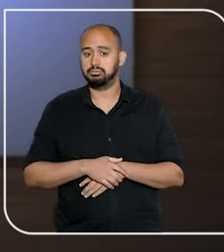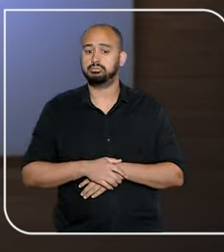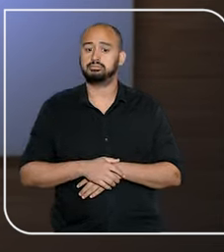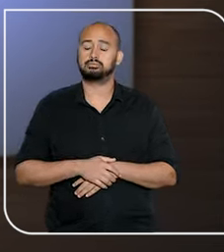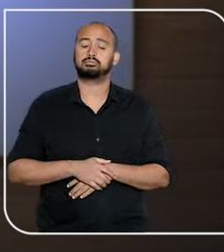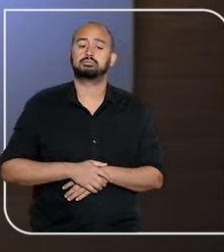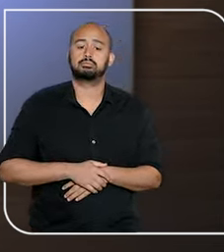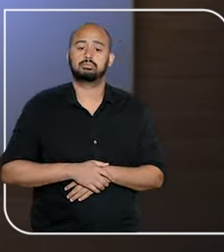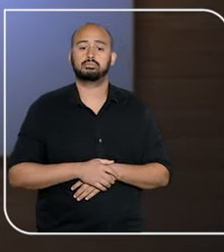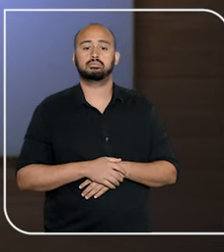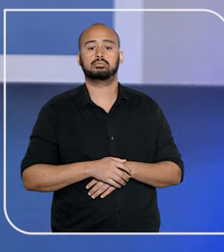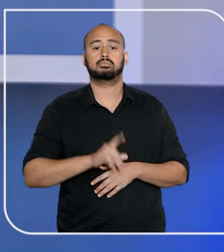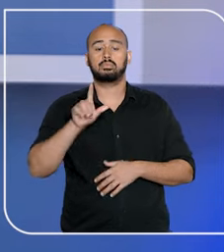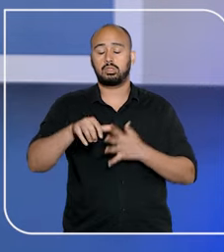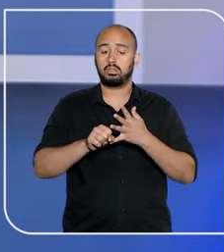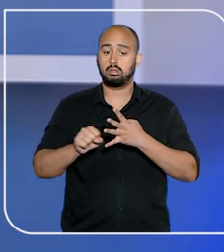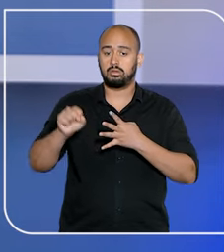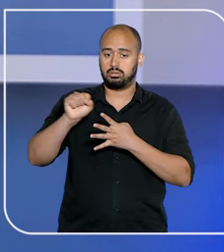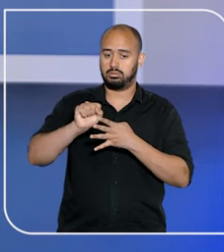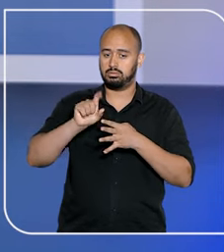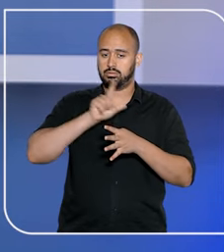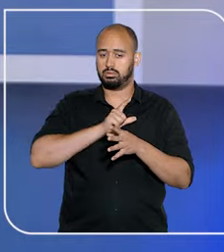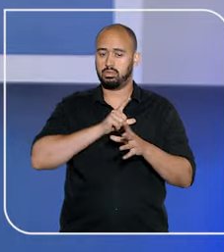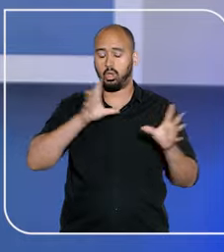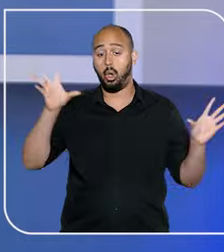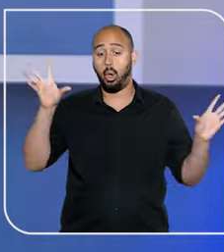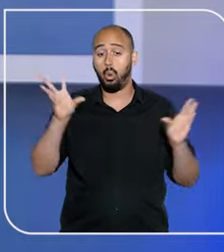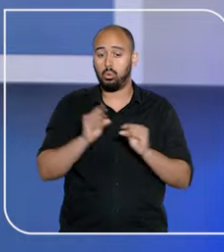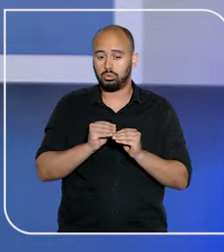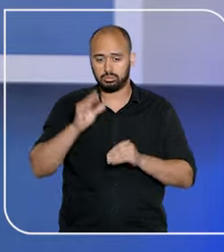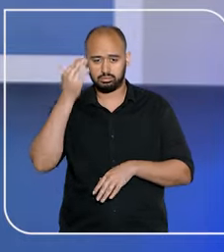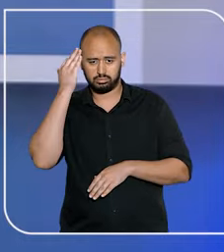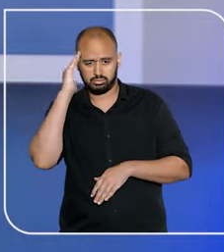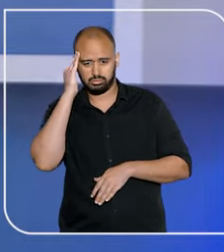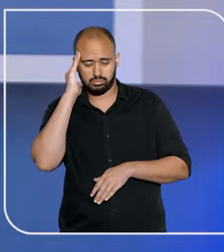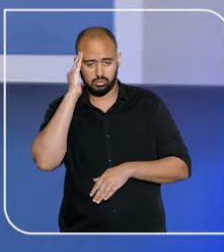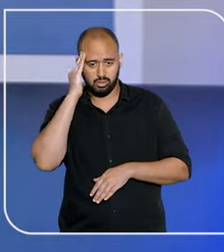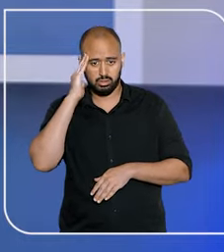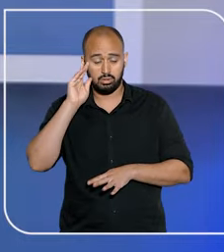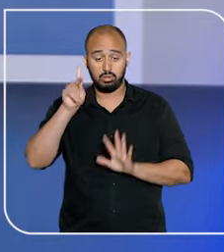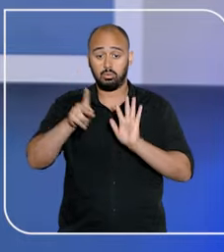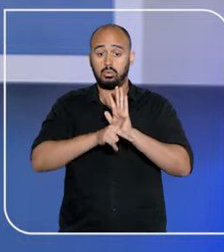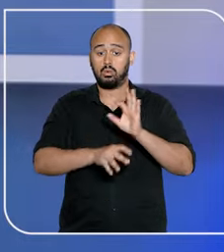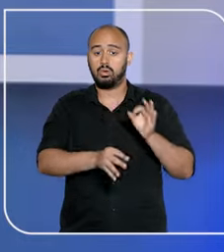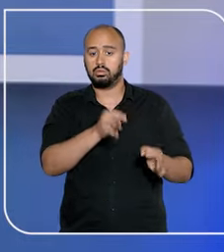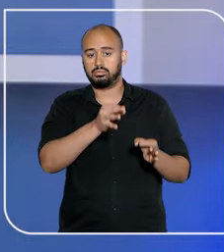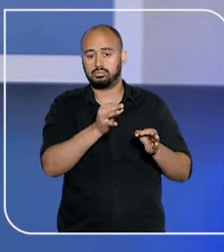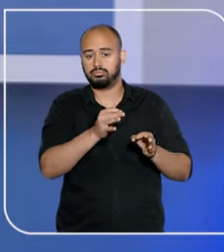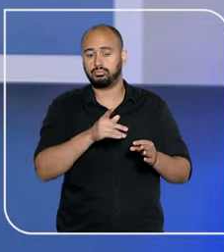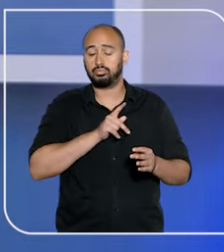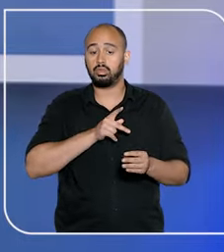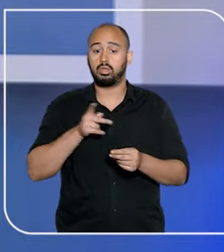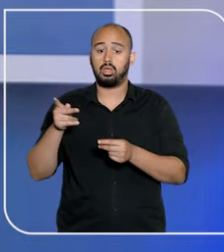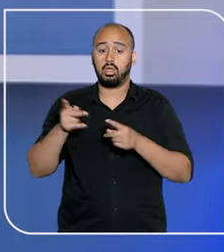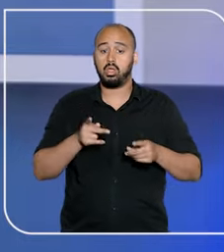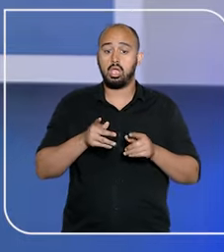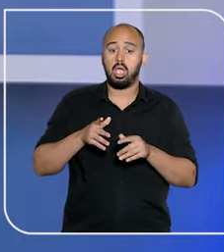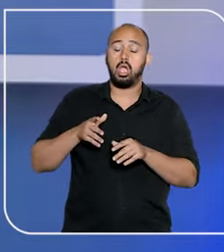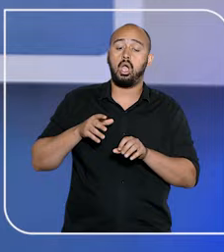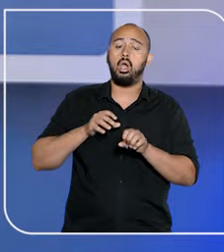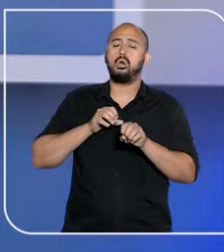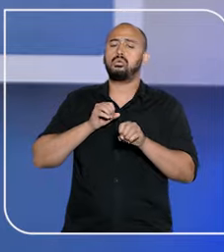Adolescente, ECA. Lembrando que as súmulas são resumo de entendimentos consolidados nos julgamentos,